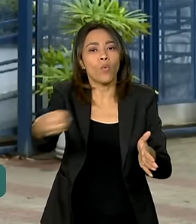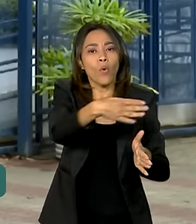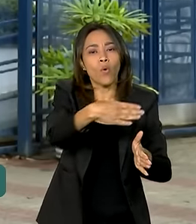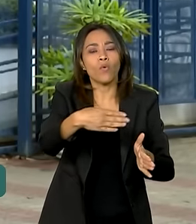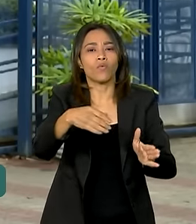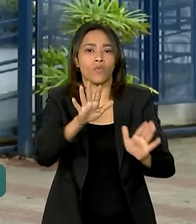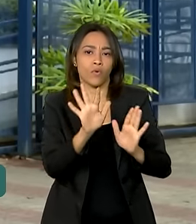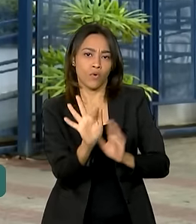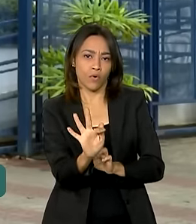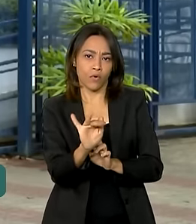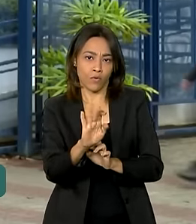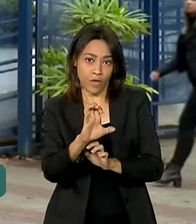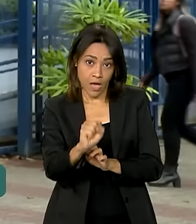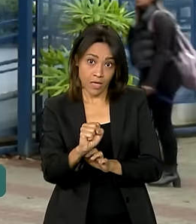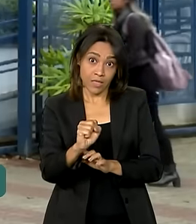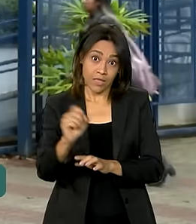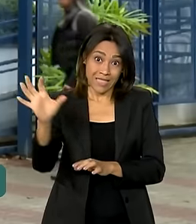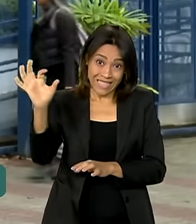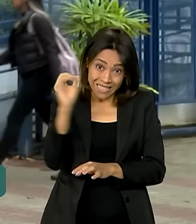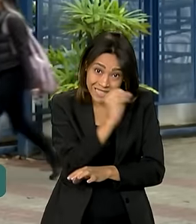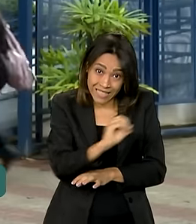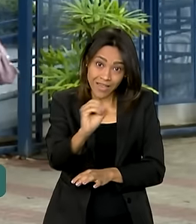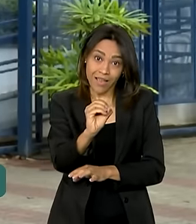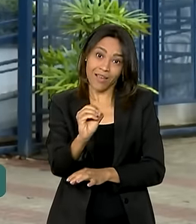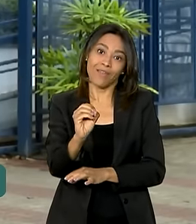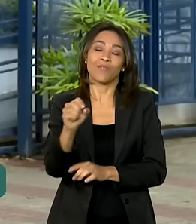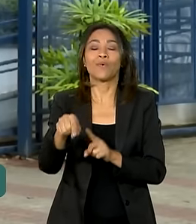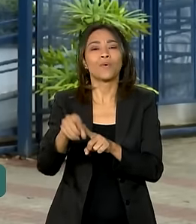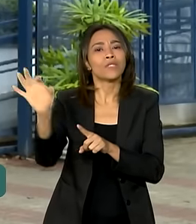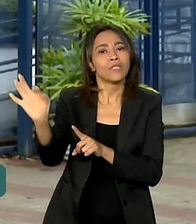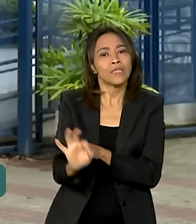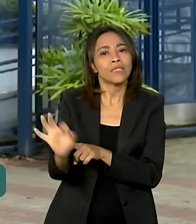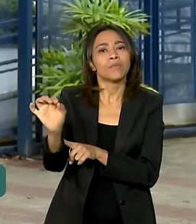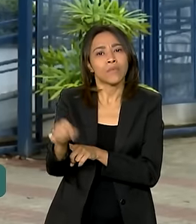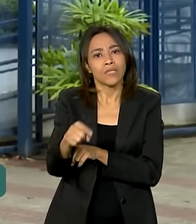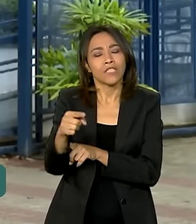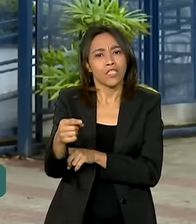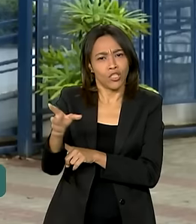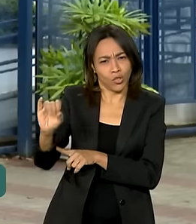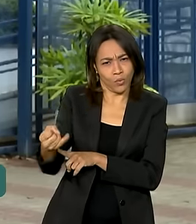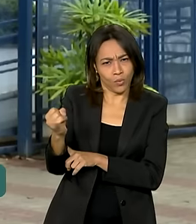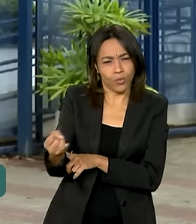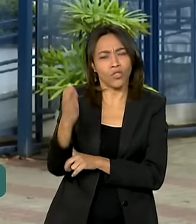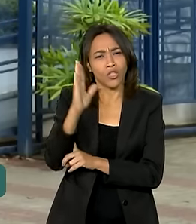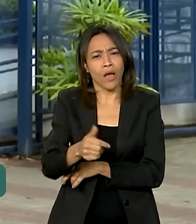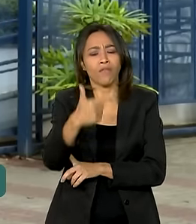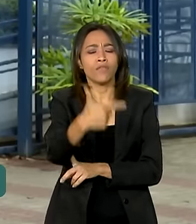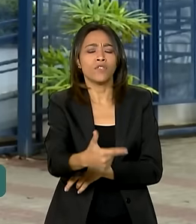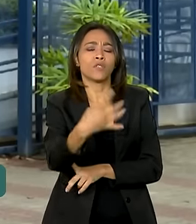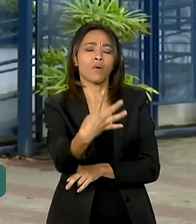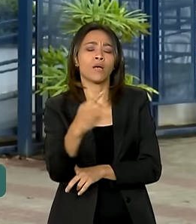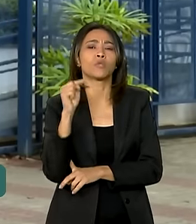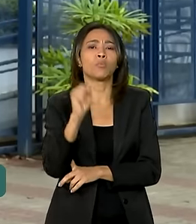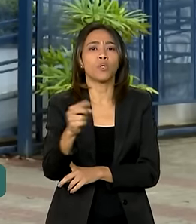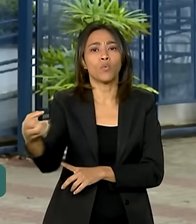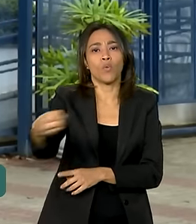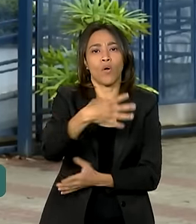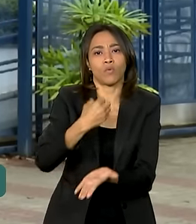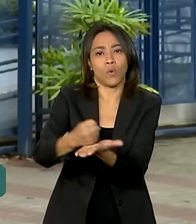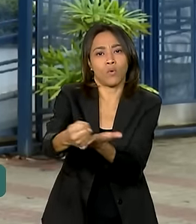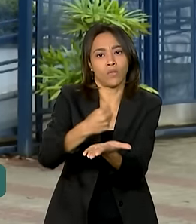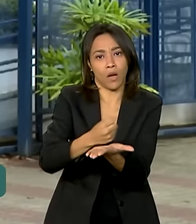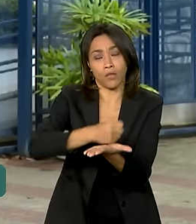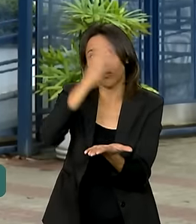zero. Somente neste ano já foram firmados mais de 24 mil novos contratos